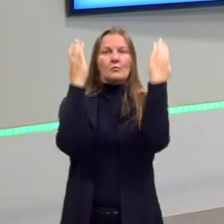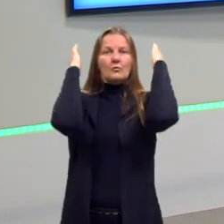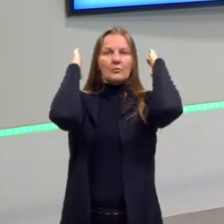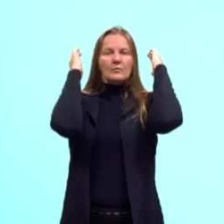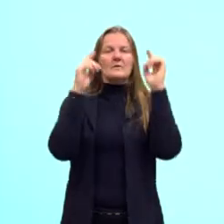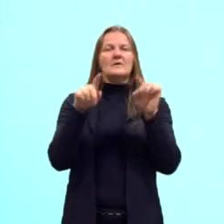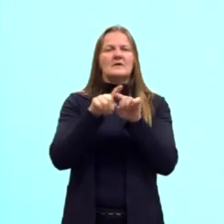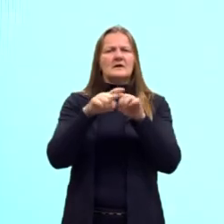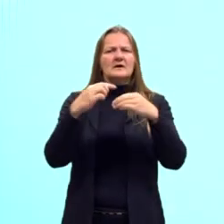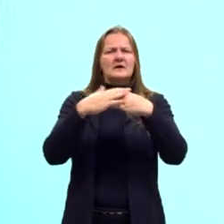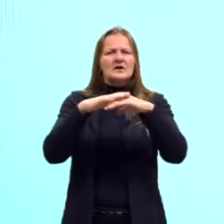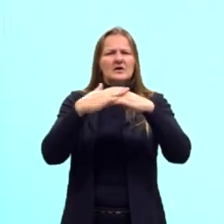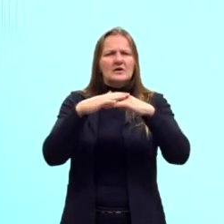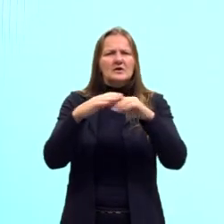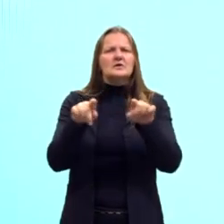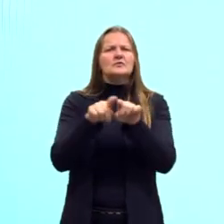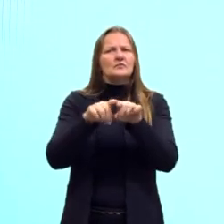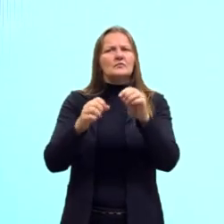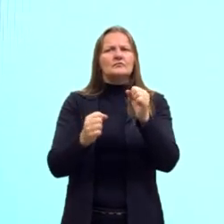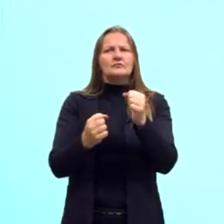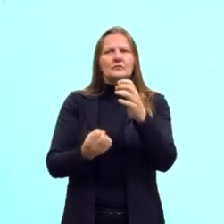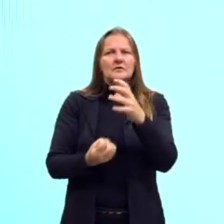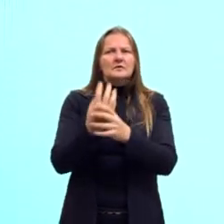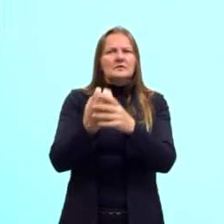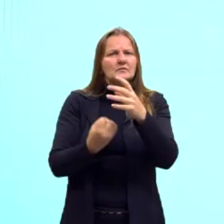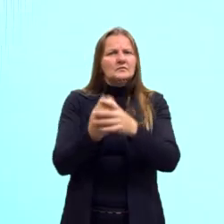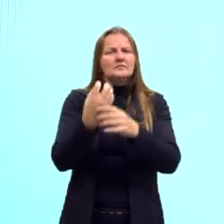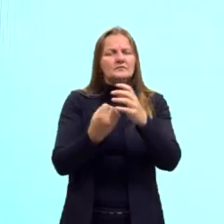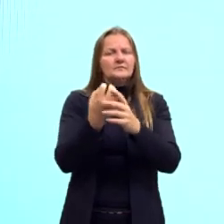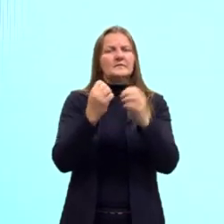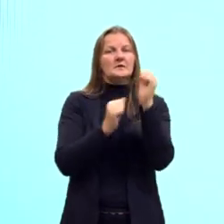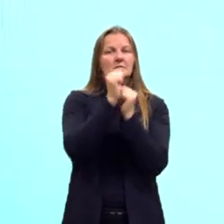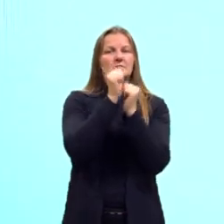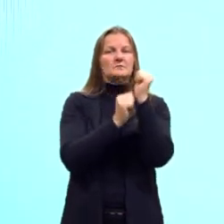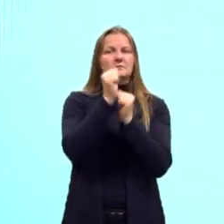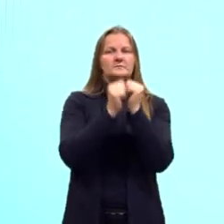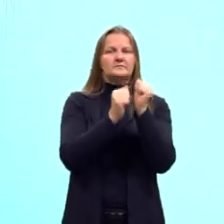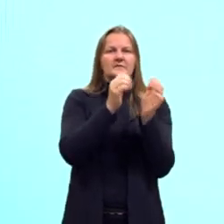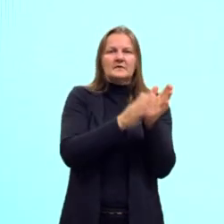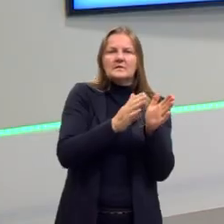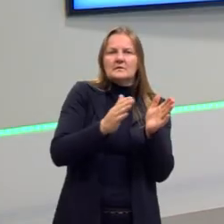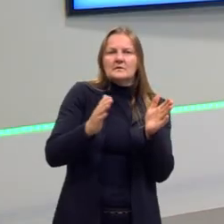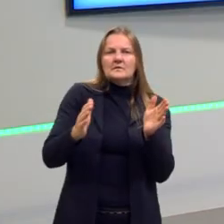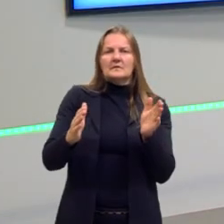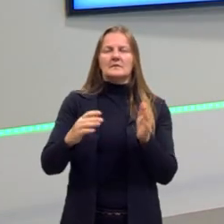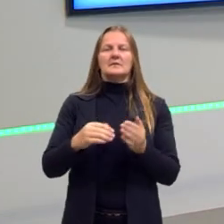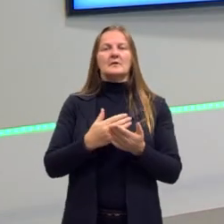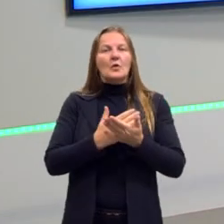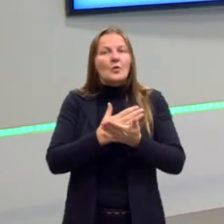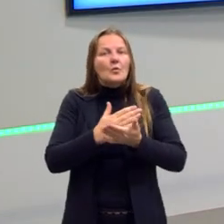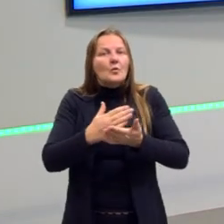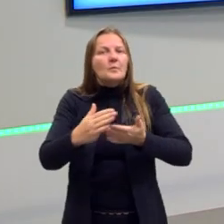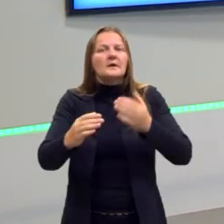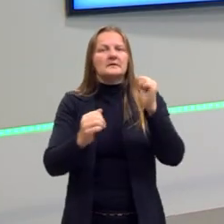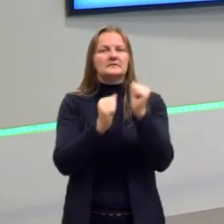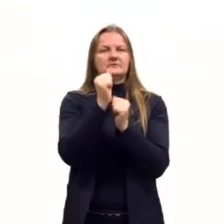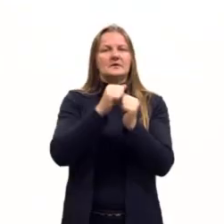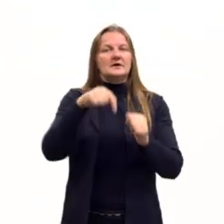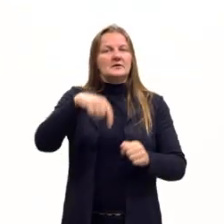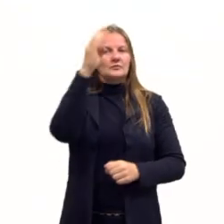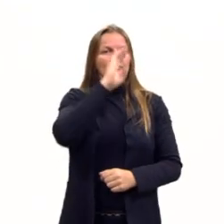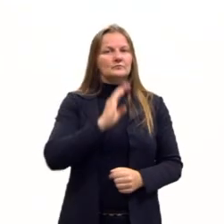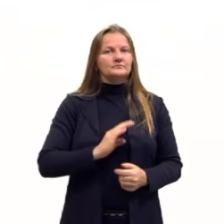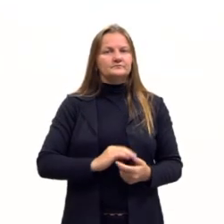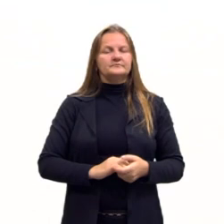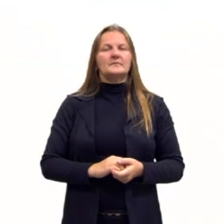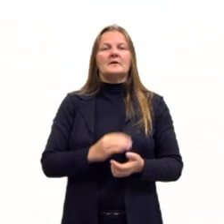governo, entre outras coisas, tá, gurizada. Então essa fase aí, né, do que começa propriamente a industrialização brasileira,